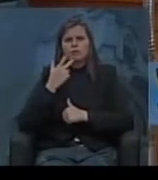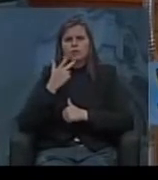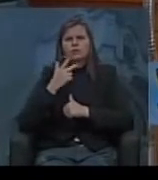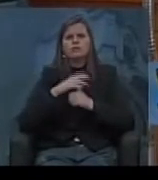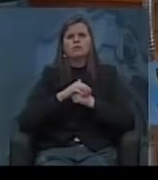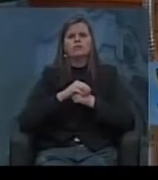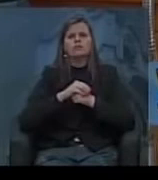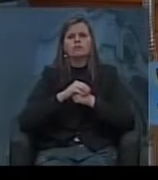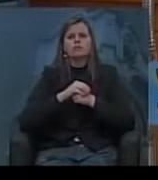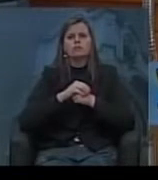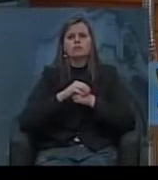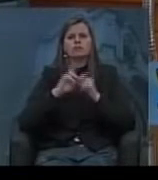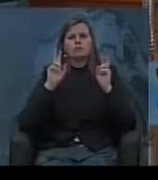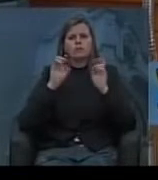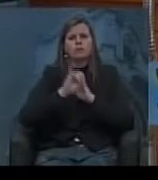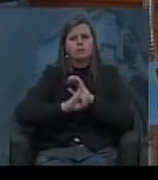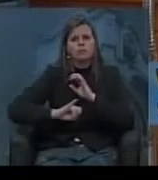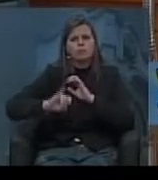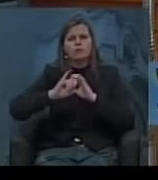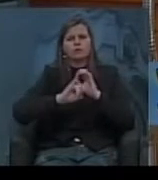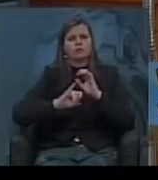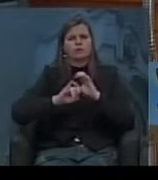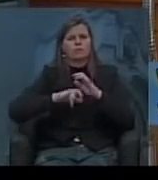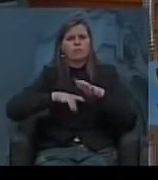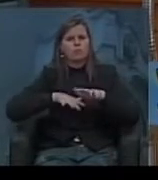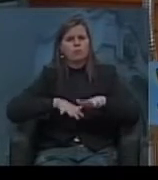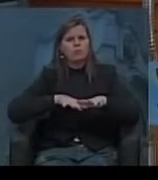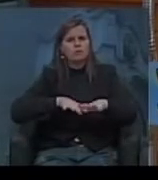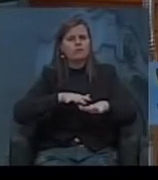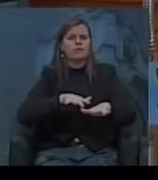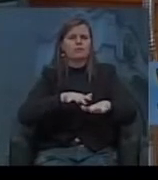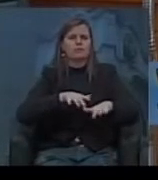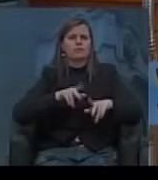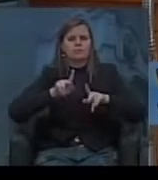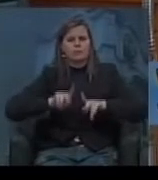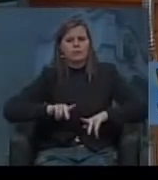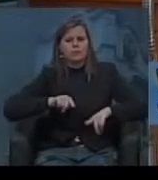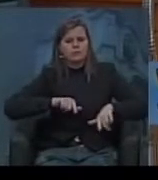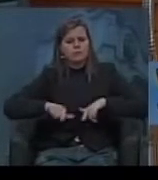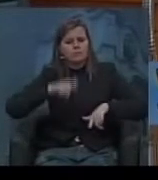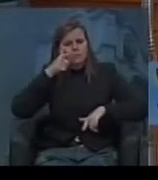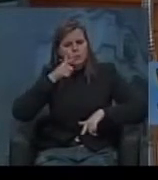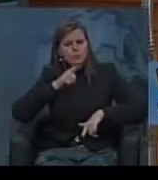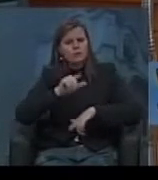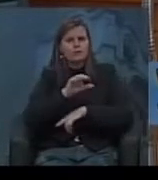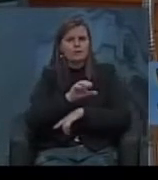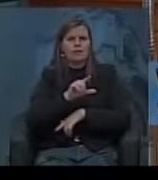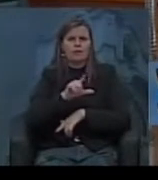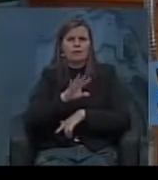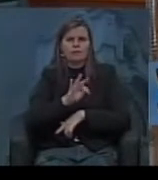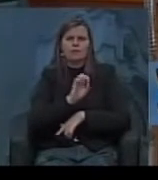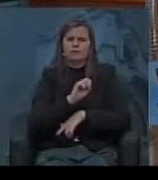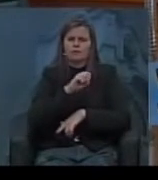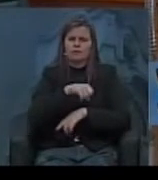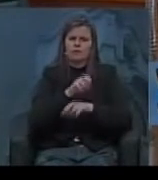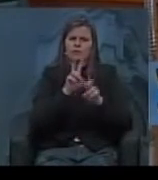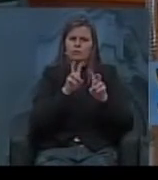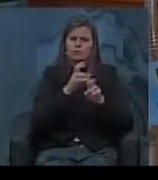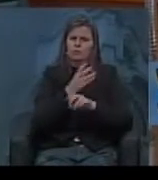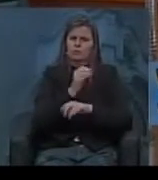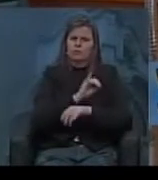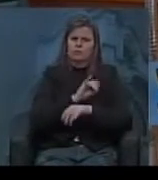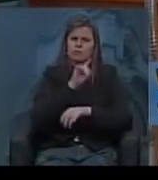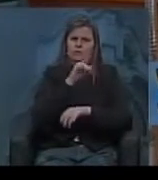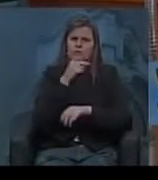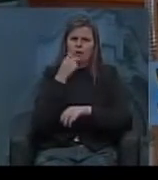da importância da mobilização dos trabalhadores para a conquista da CLT eu acho que esse tema é muito importante o senhor falou